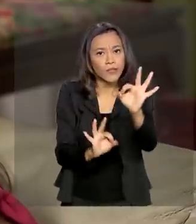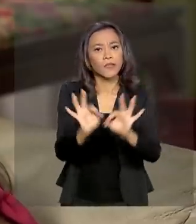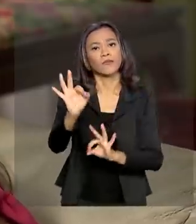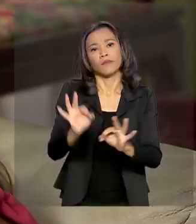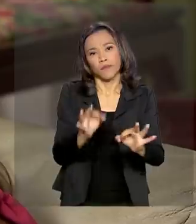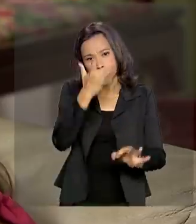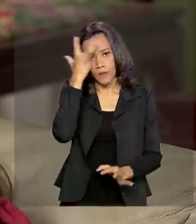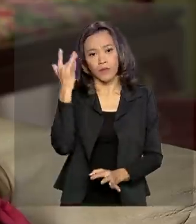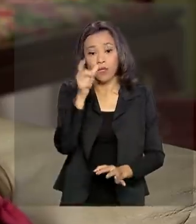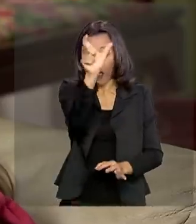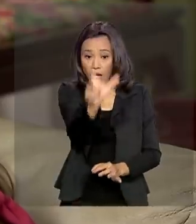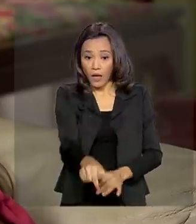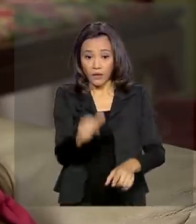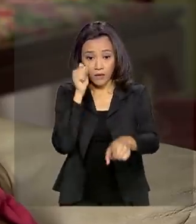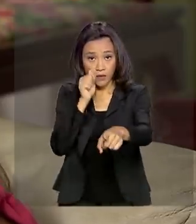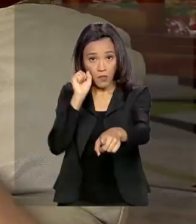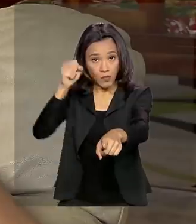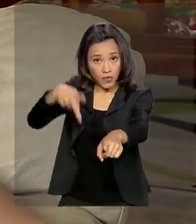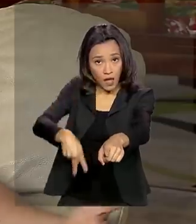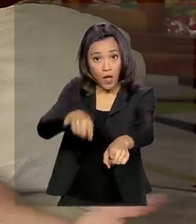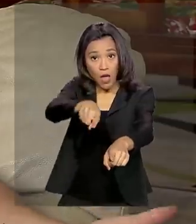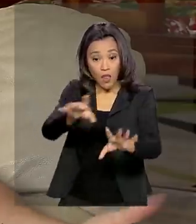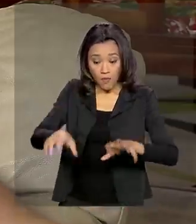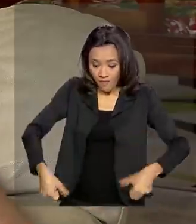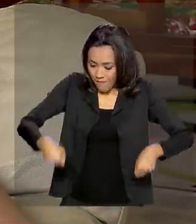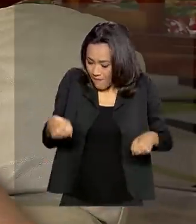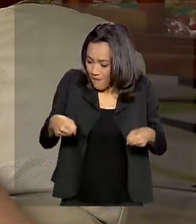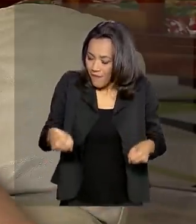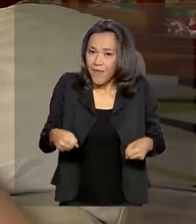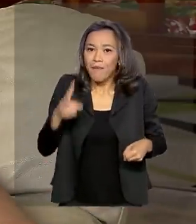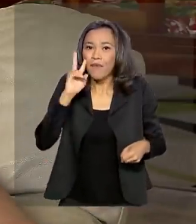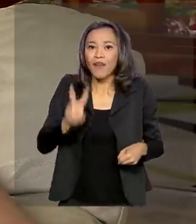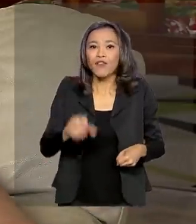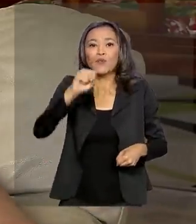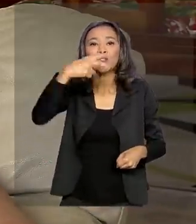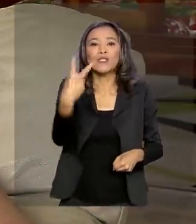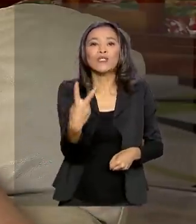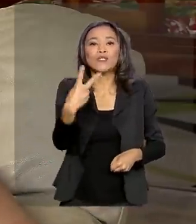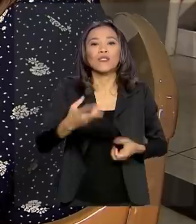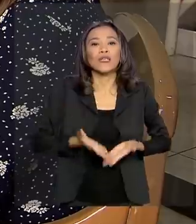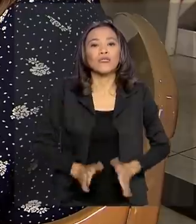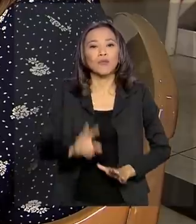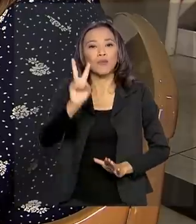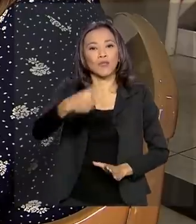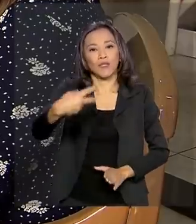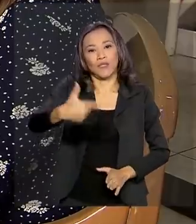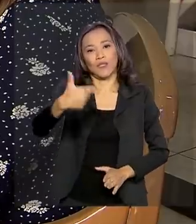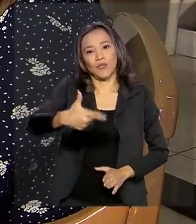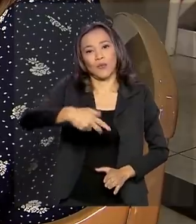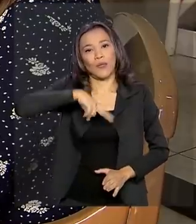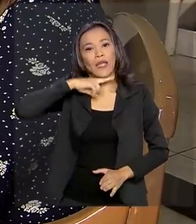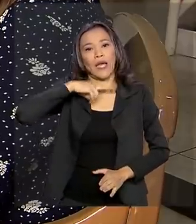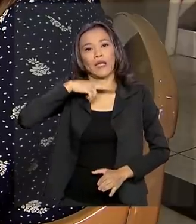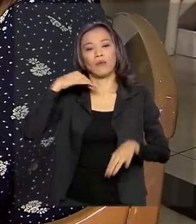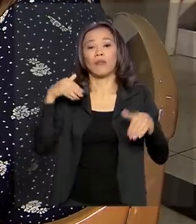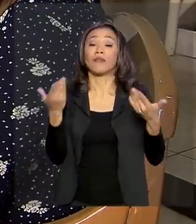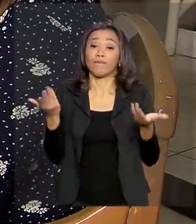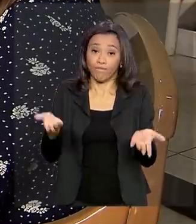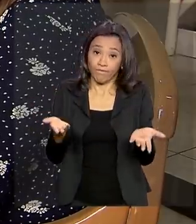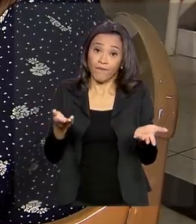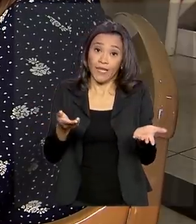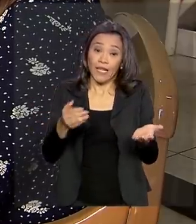aposentada estava de malas prontas para ver o nascimento do segundo neto na Austrália. As passagens já estavam